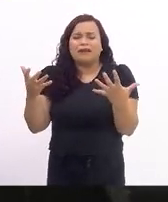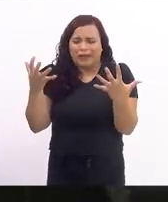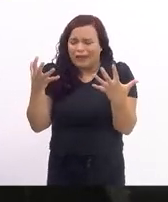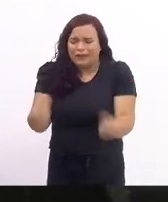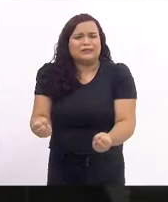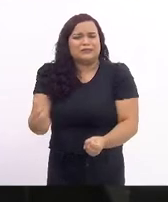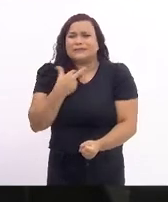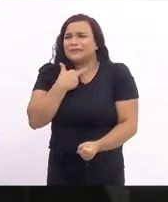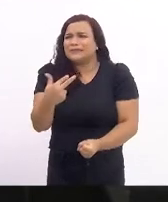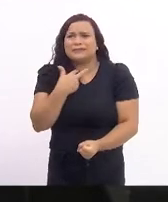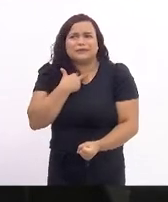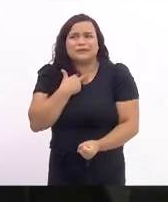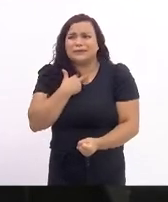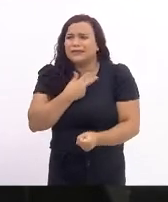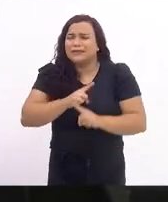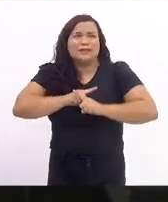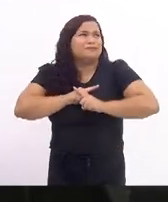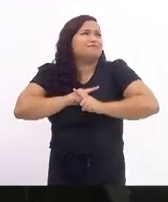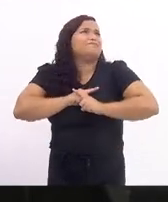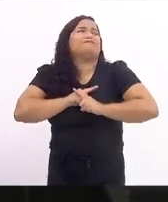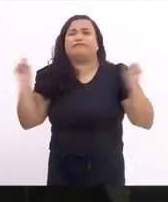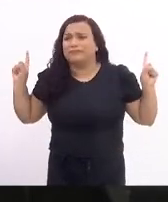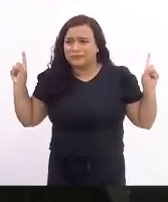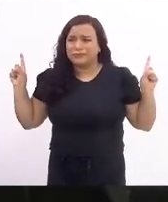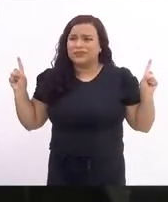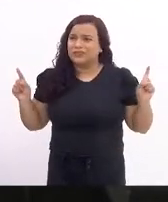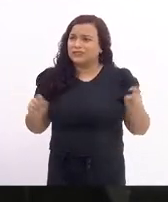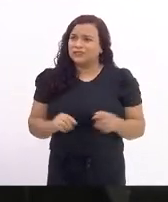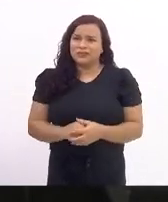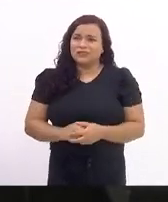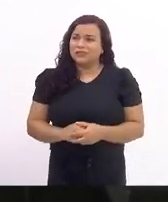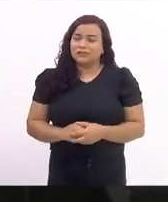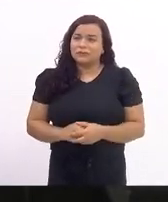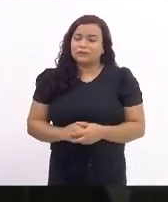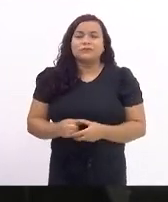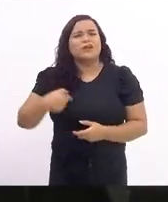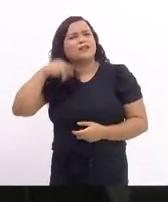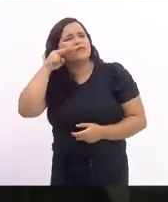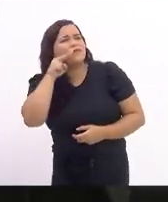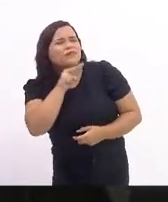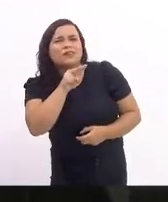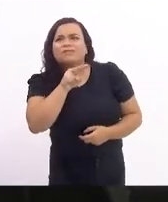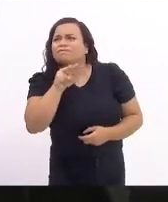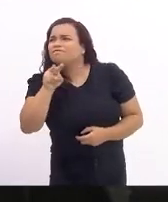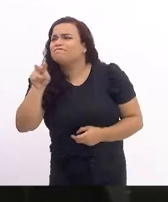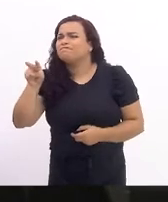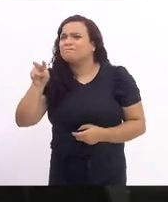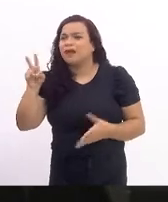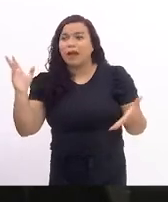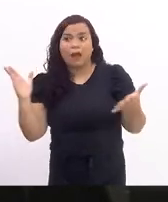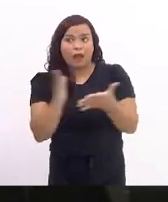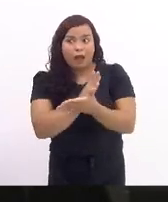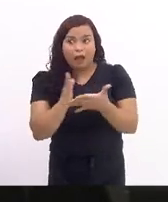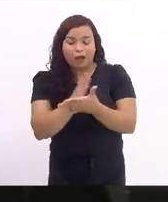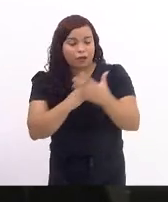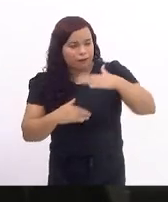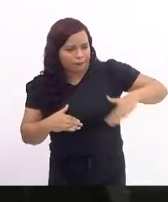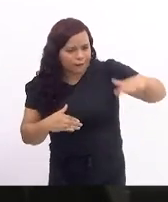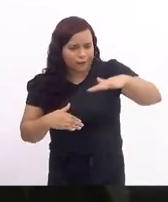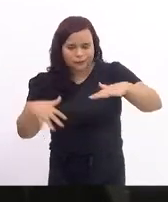inaceitável, inaceitável. E eu verifico, senhora presidente, que alguns segmentos